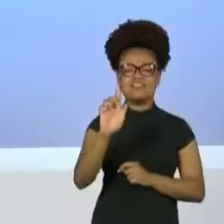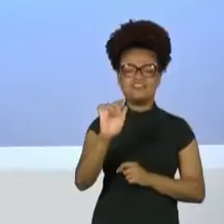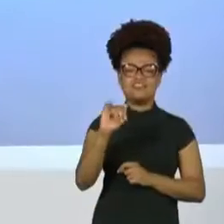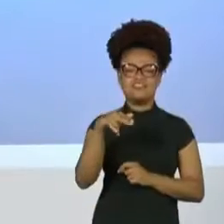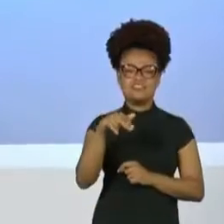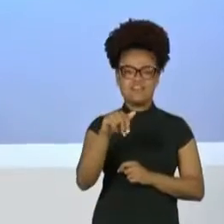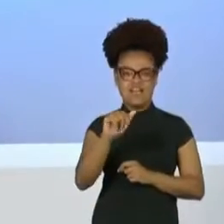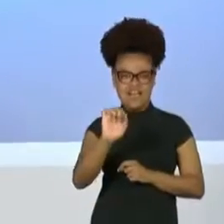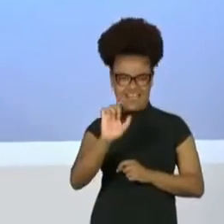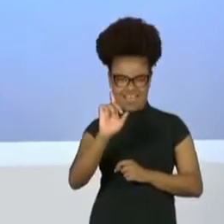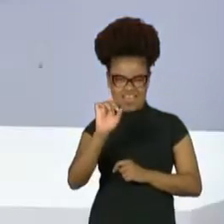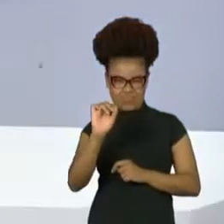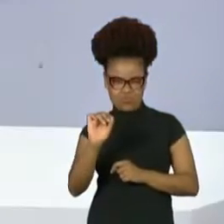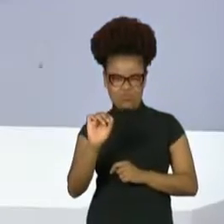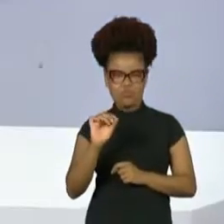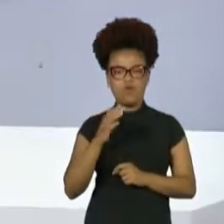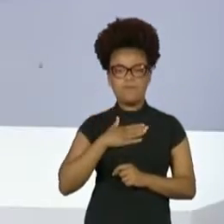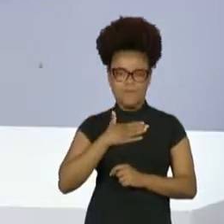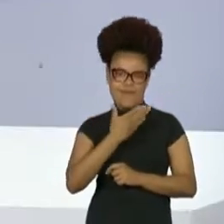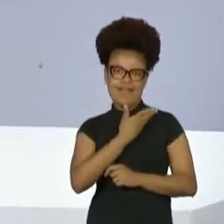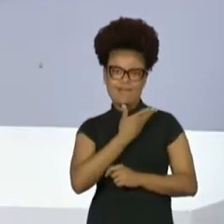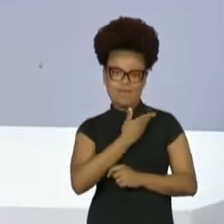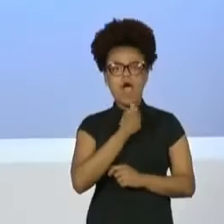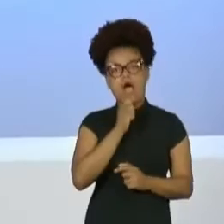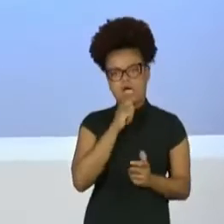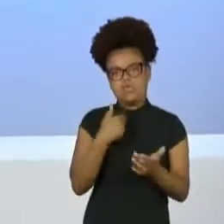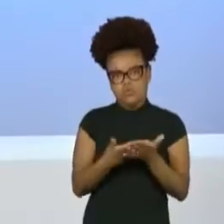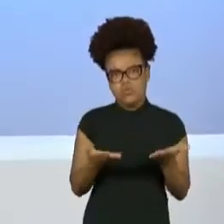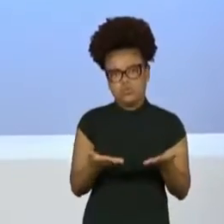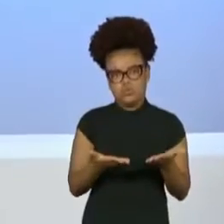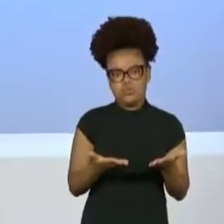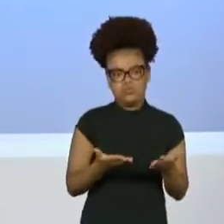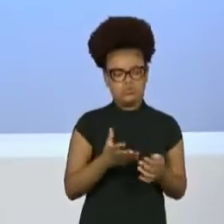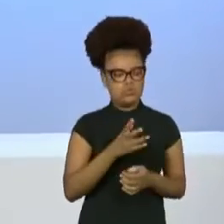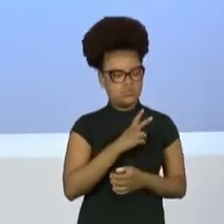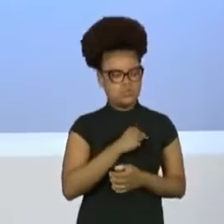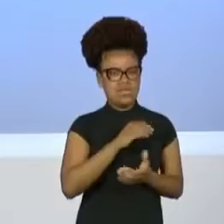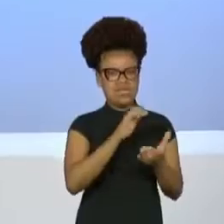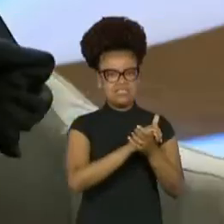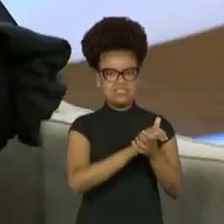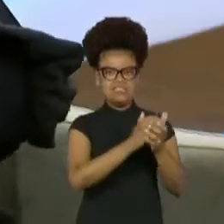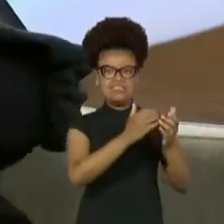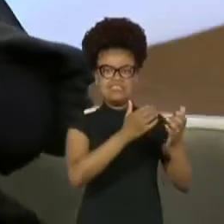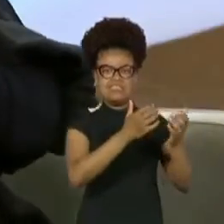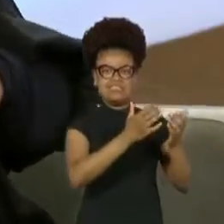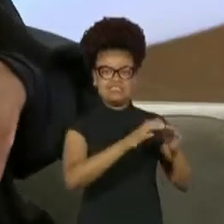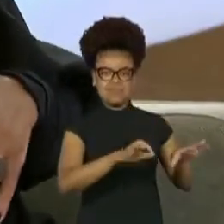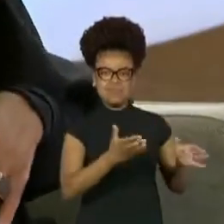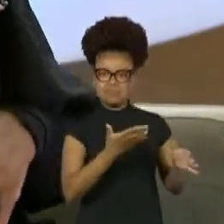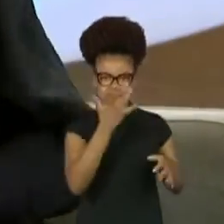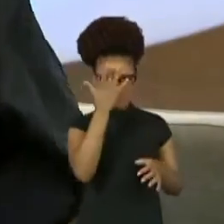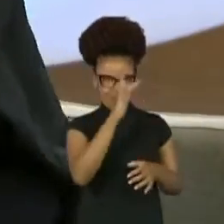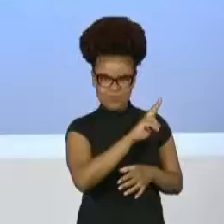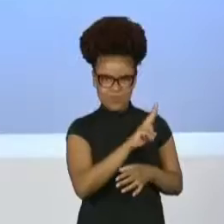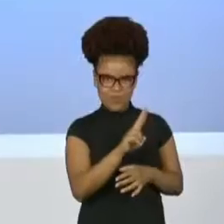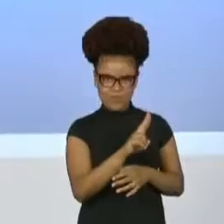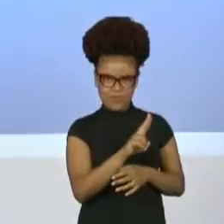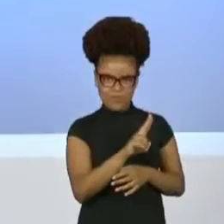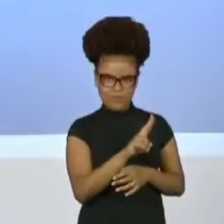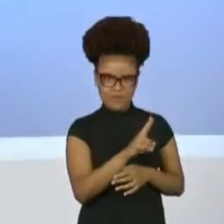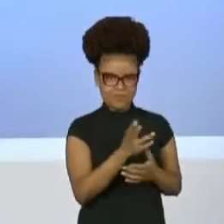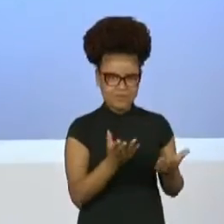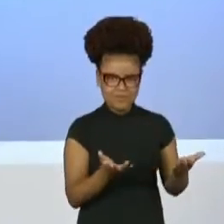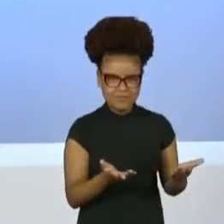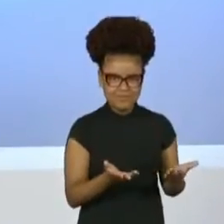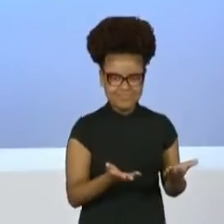Não teve um marido, Ginaldo, então... Eu perguntei justamente por